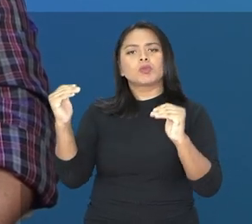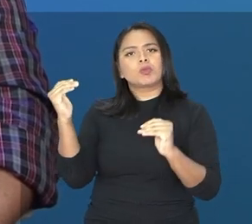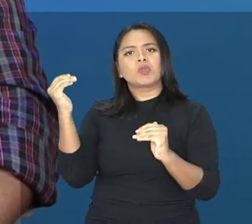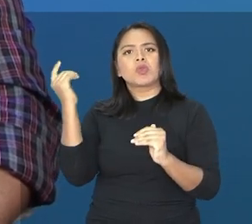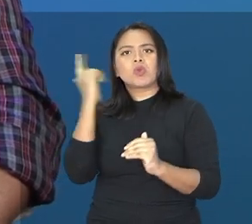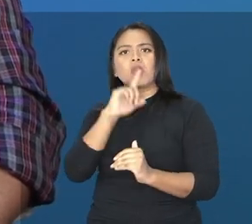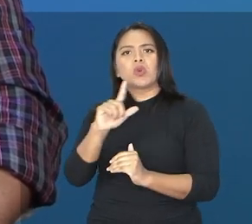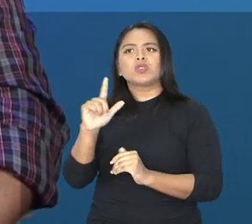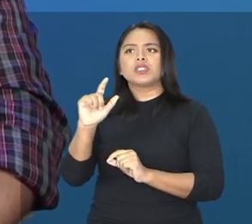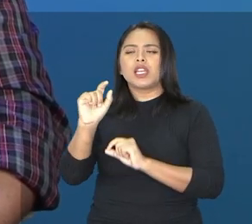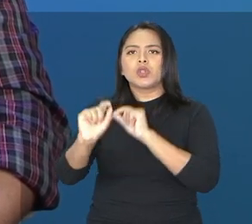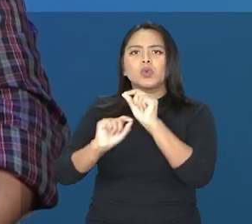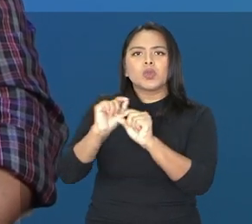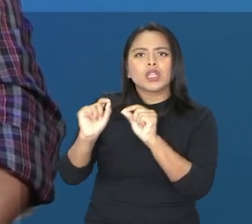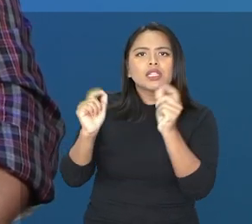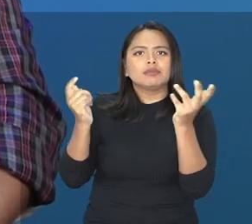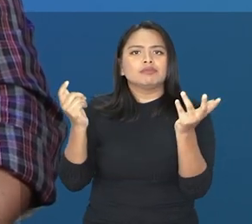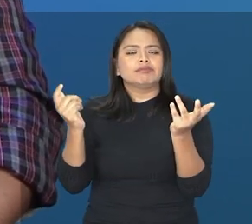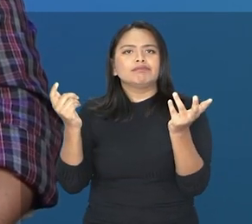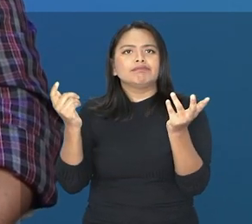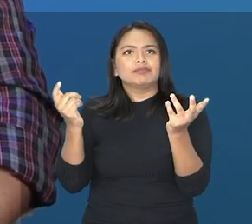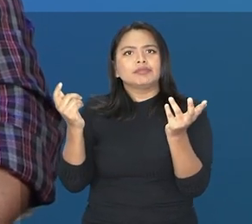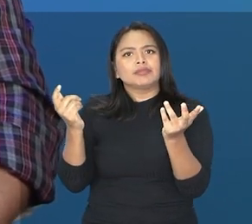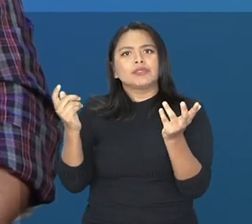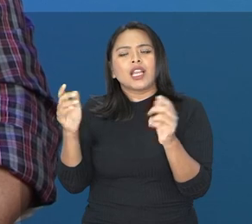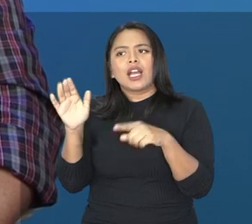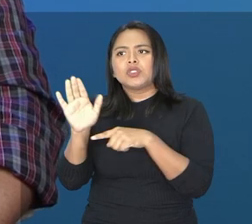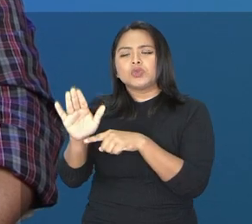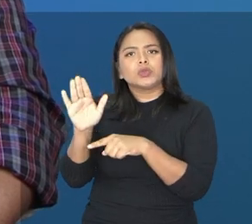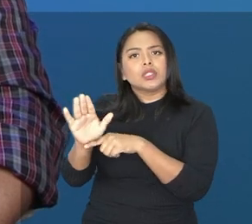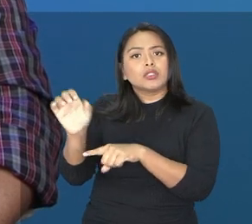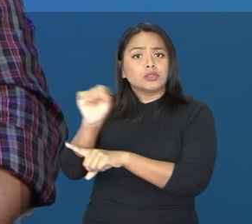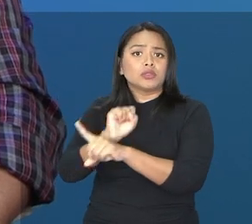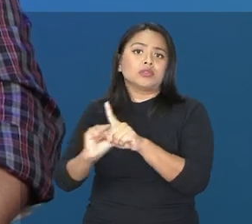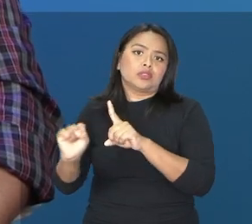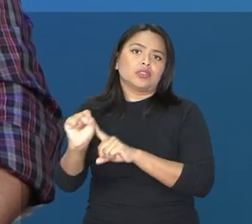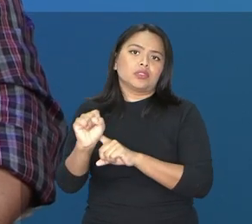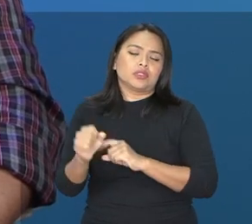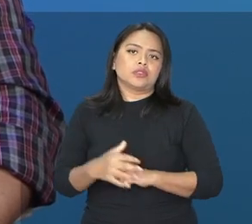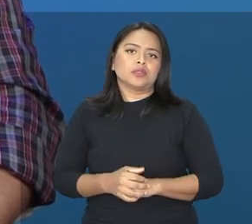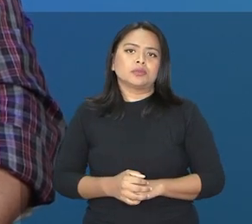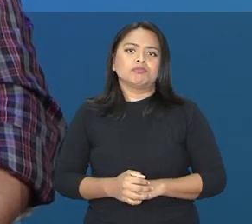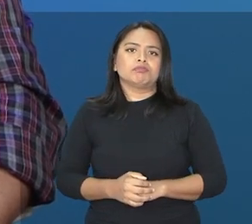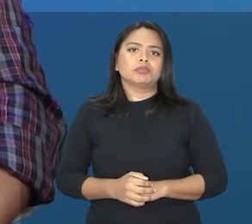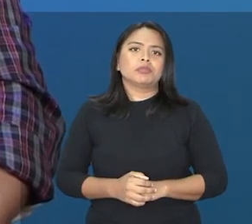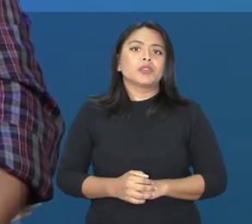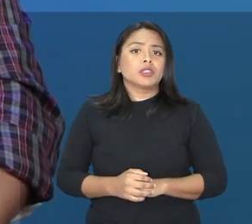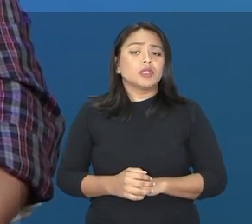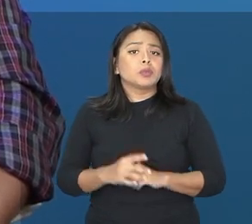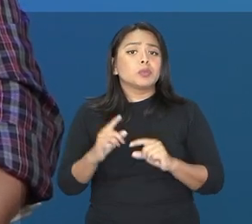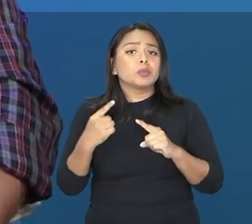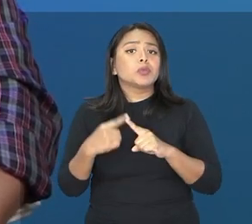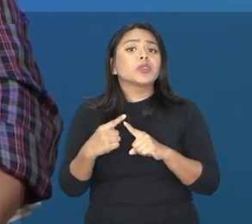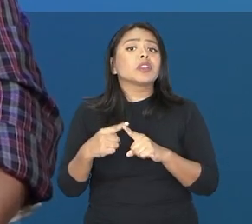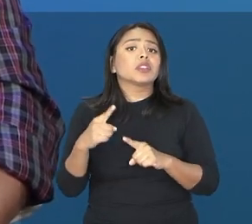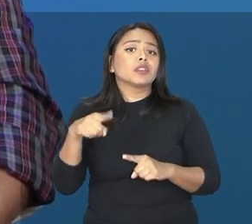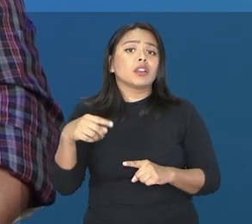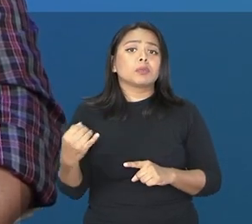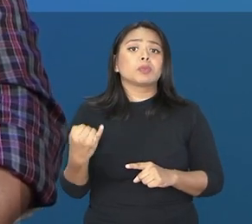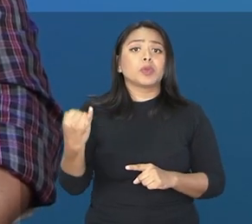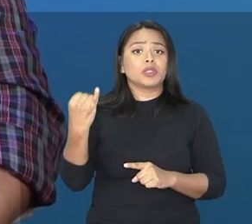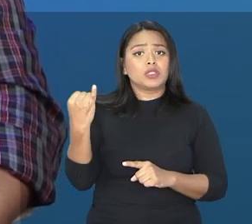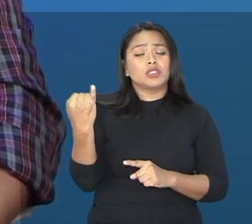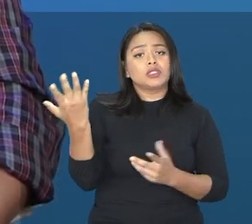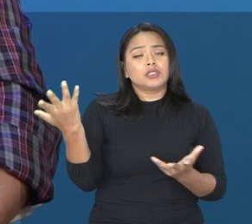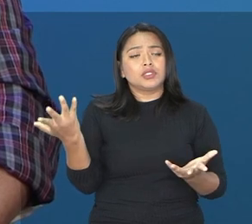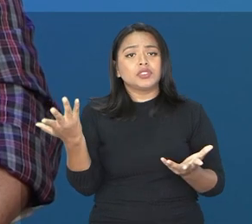Um profissional que ele possa dar respostas muito inteligentes, positivas para a sociedade na qual ele esteja inserido. Então, eu friso isso porque